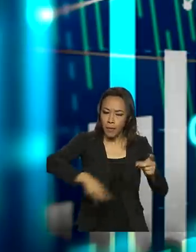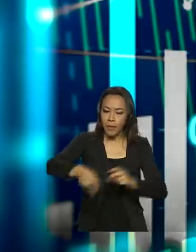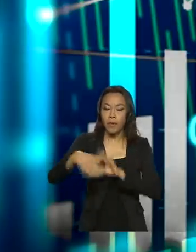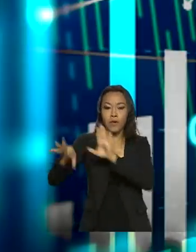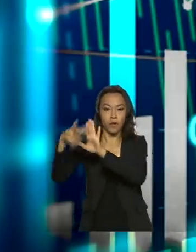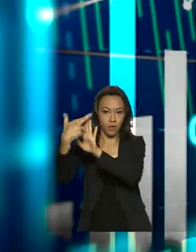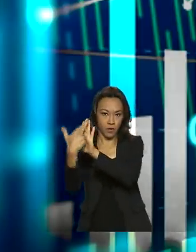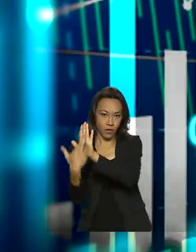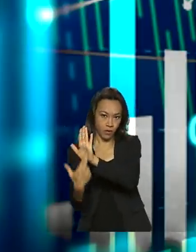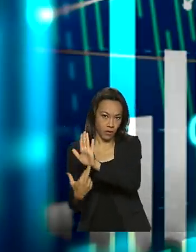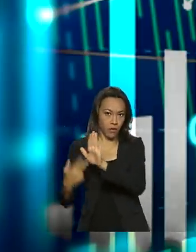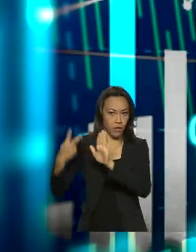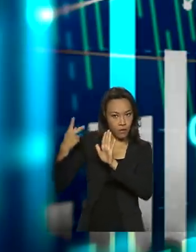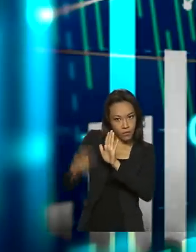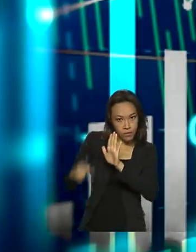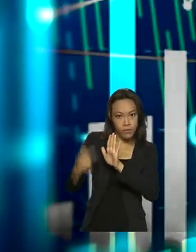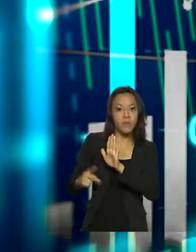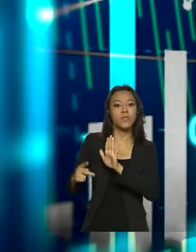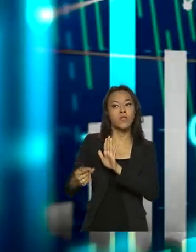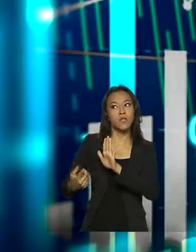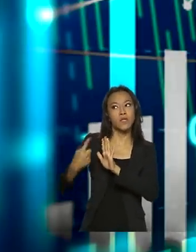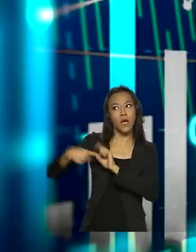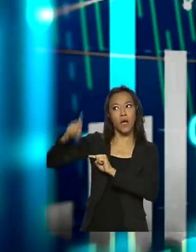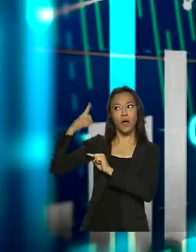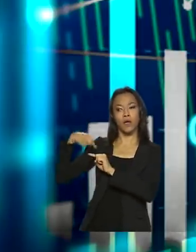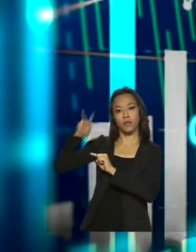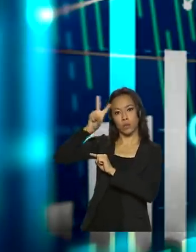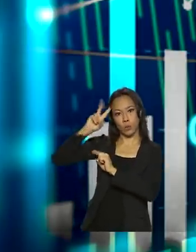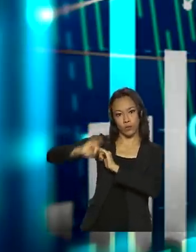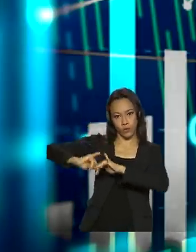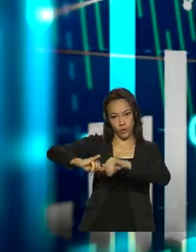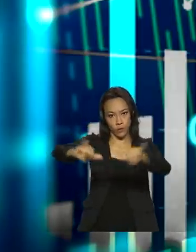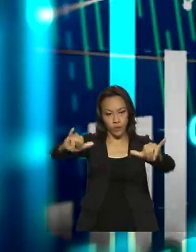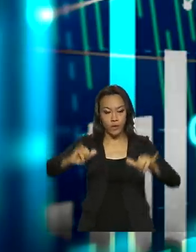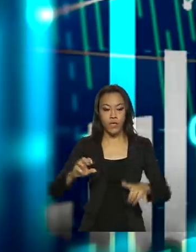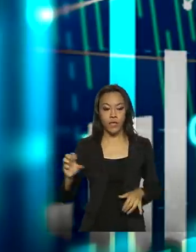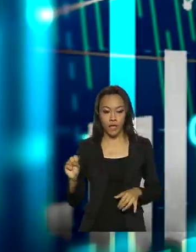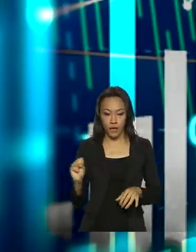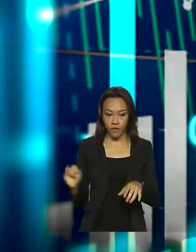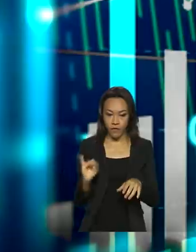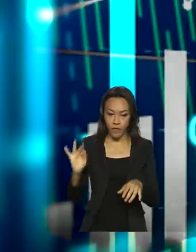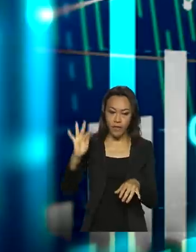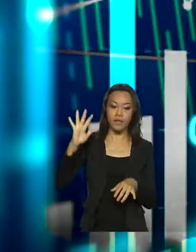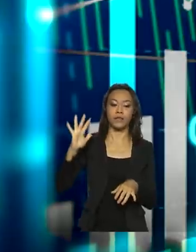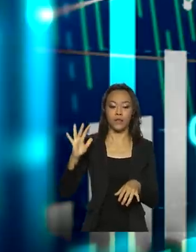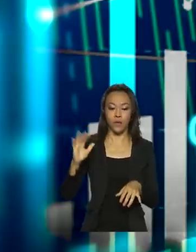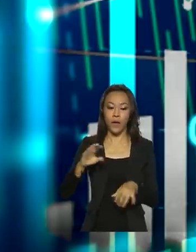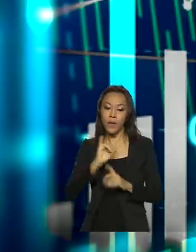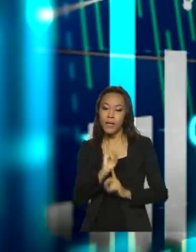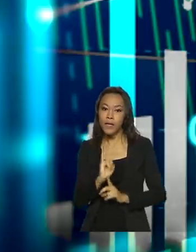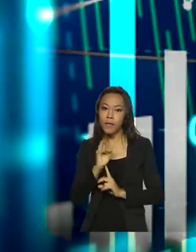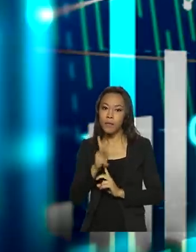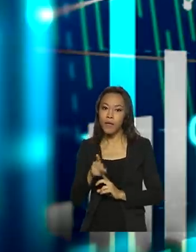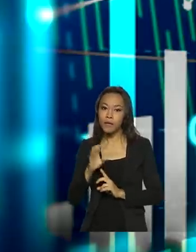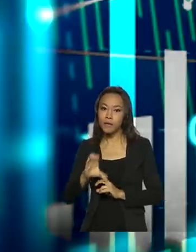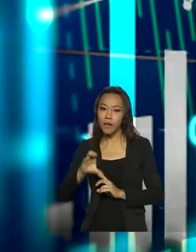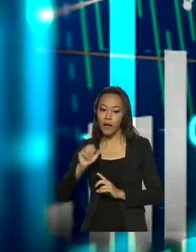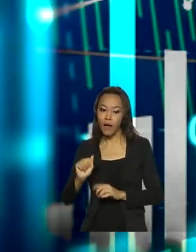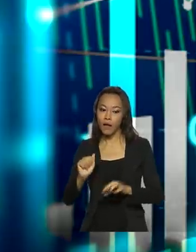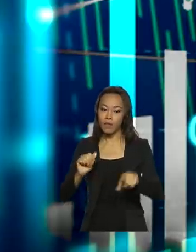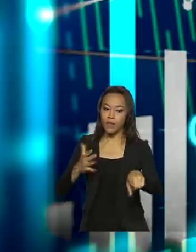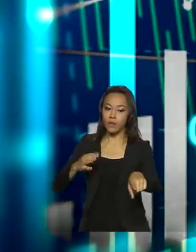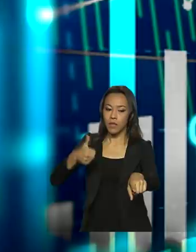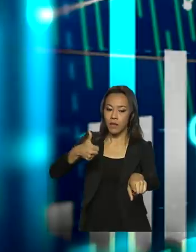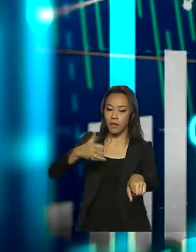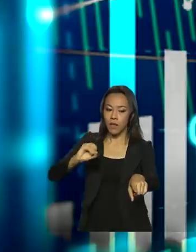como publicado na última segunda-feira, a taxa este ano de inflação medida pelo IPCA, que é o nosso índice oficial, deve ficar em torno